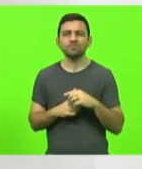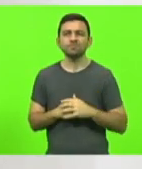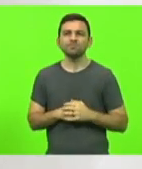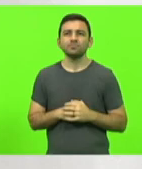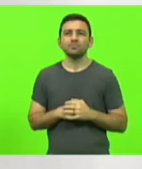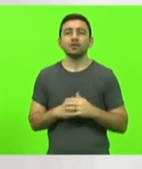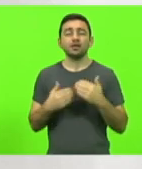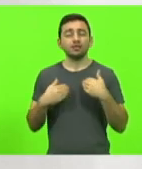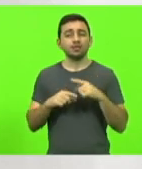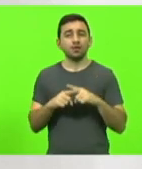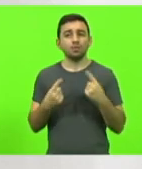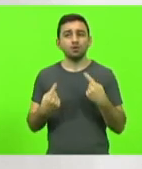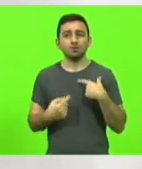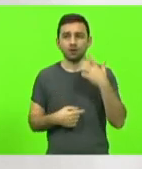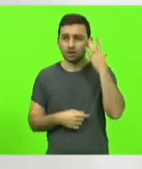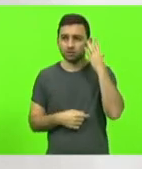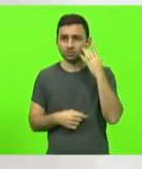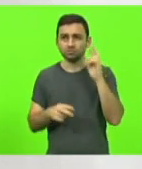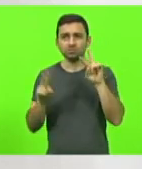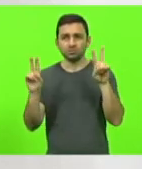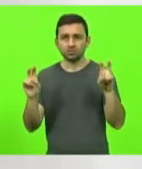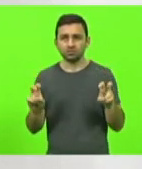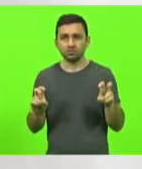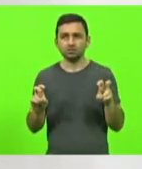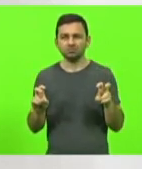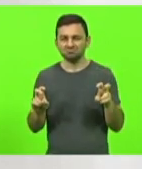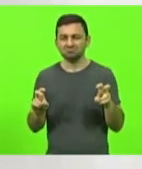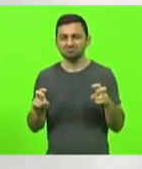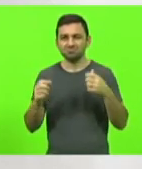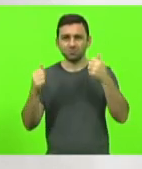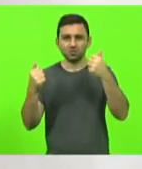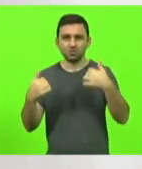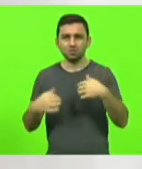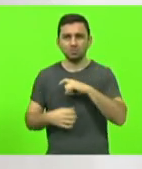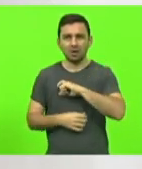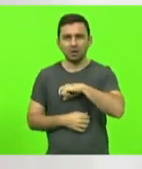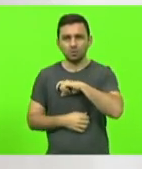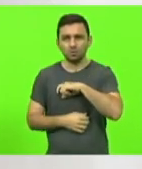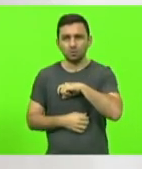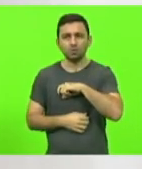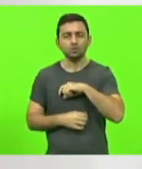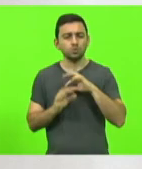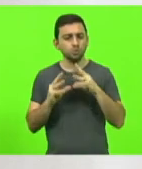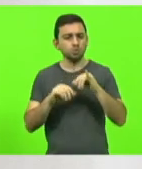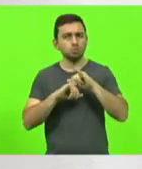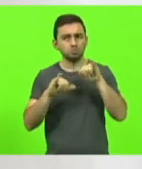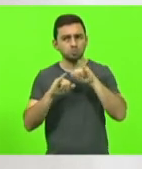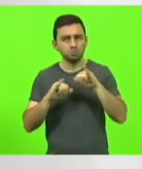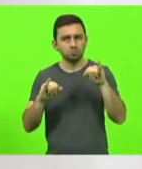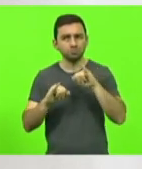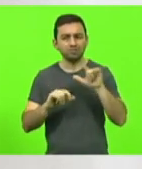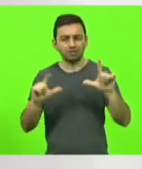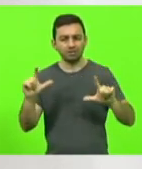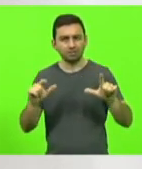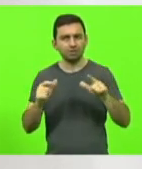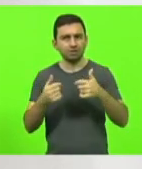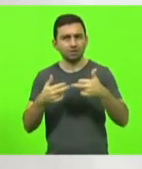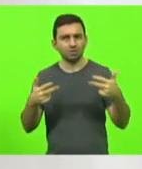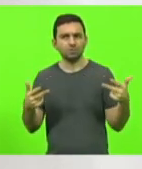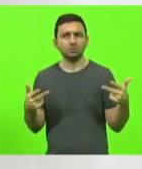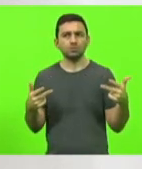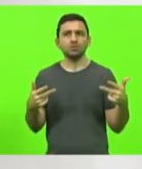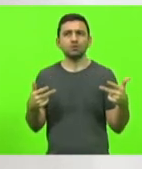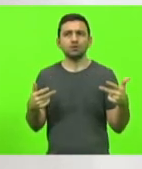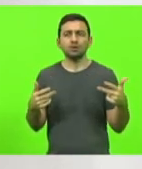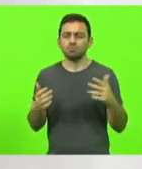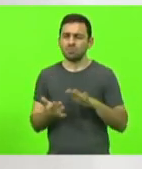eu acho que esse assunto foi tratado de uma maneira maldosa pela imprensa e eu gostaria aqui de esclarecer e parabenizar